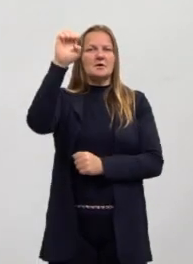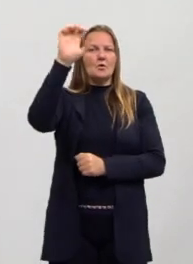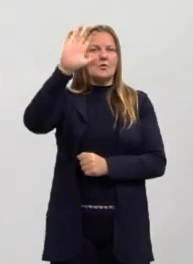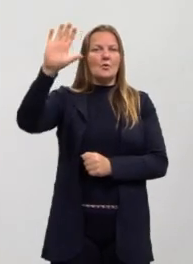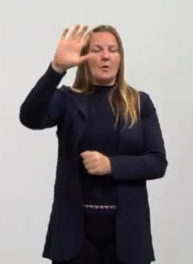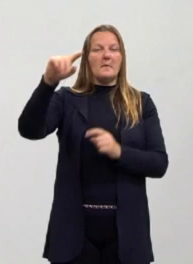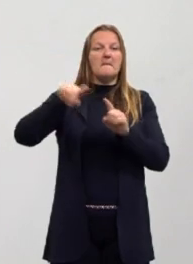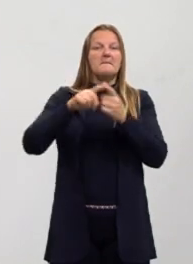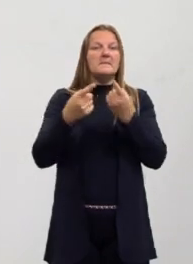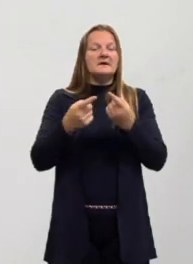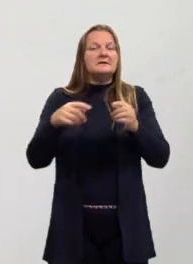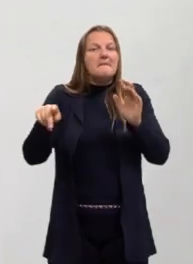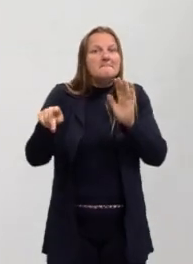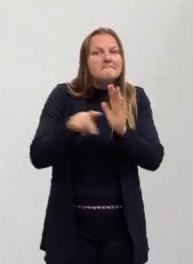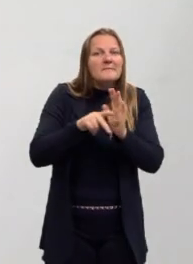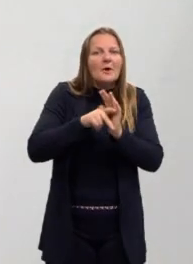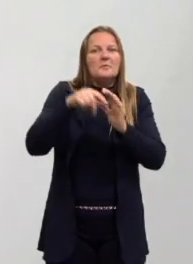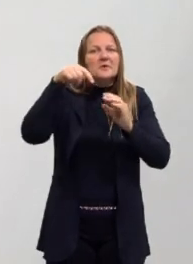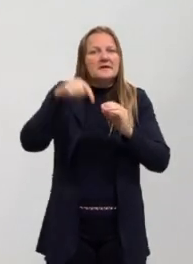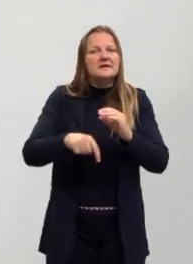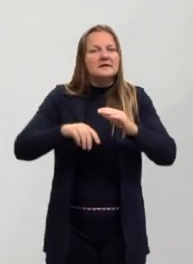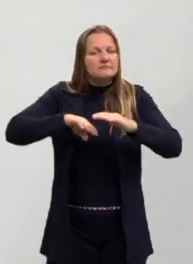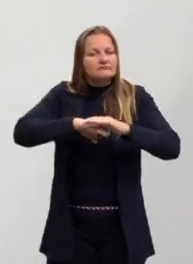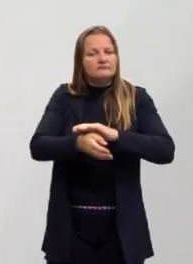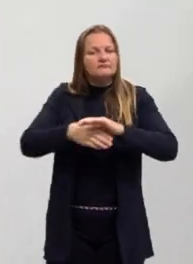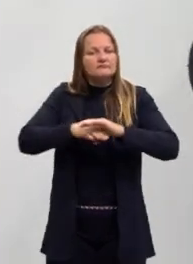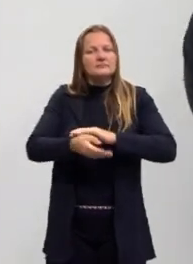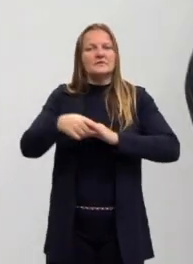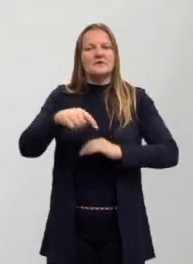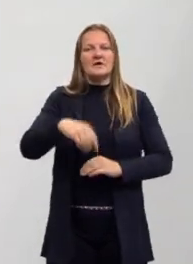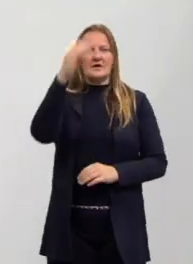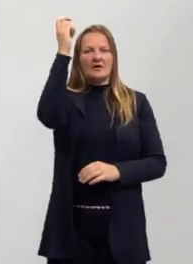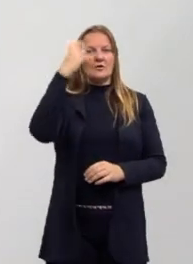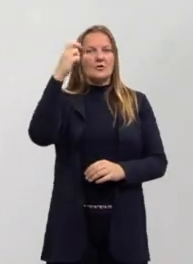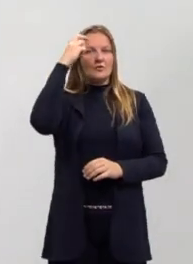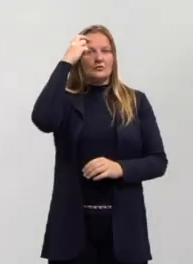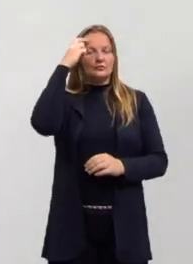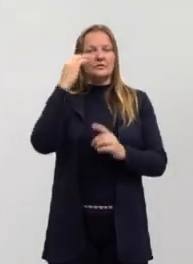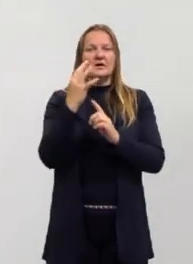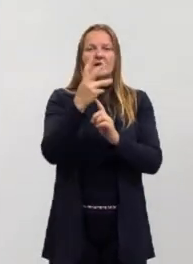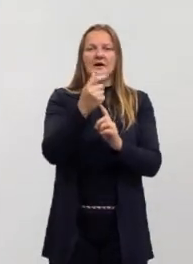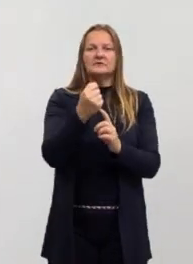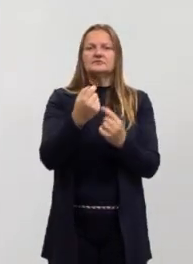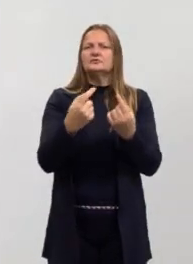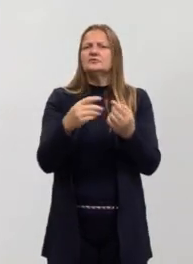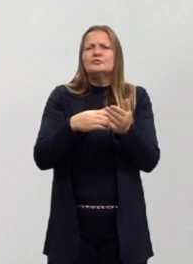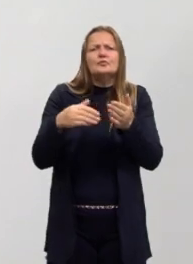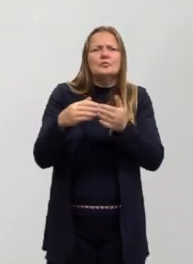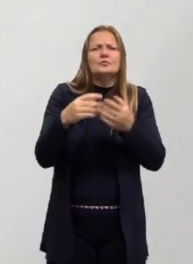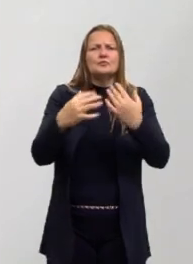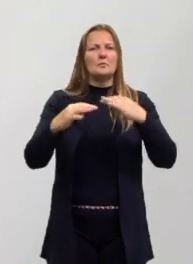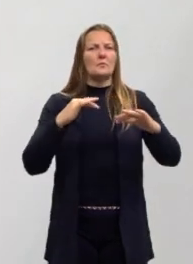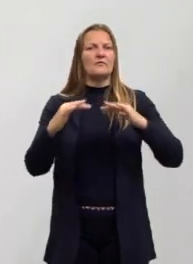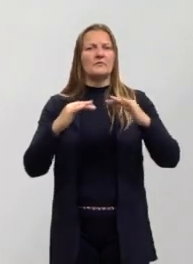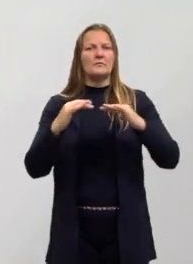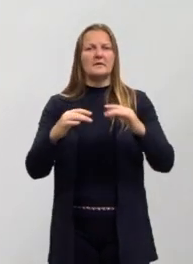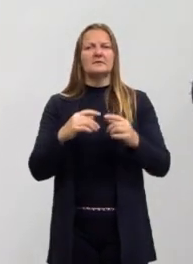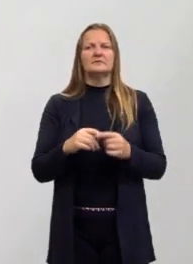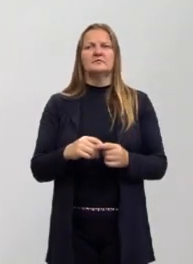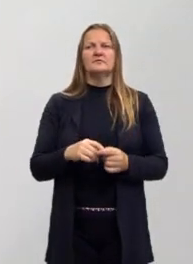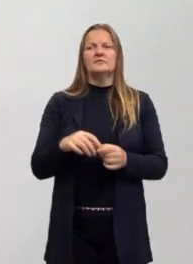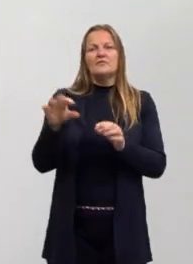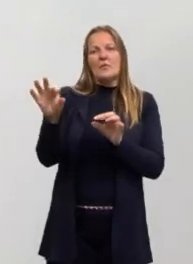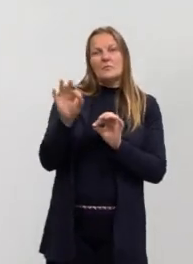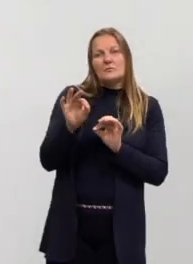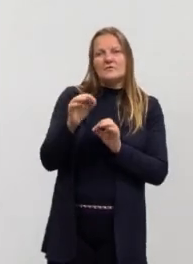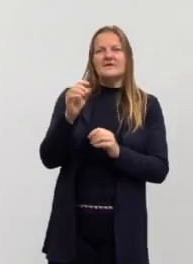da Europa, porém, ela é adaptada à nossa cultura. Assim como todas as artes, e todos esses movimentos, eu vou puxar para